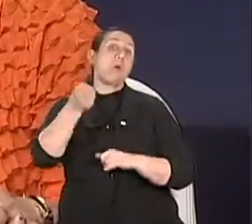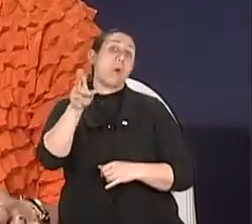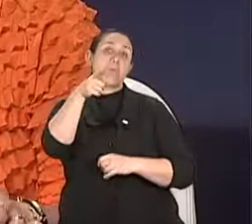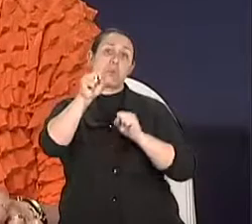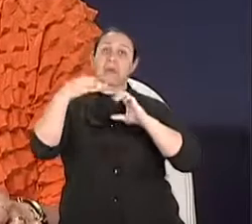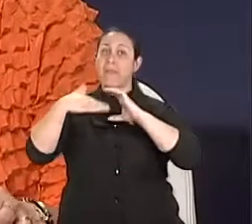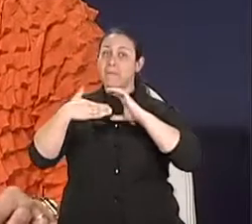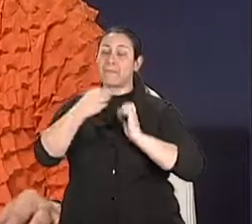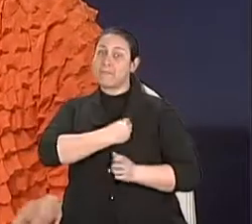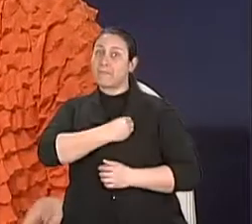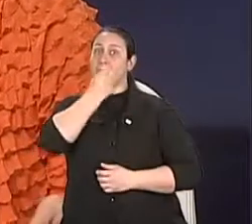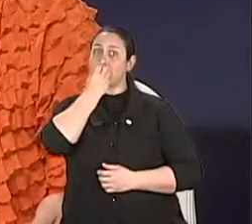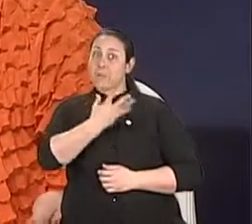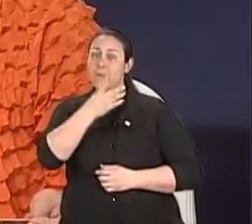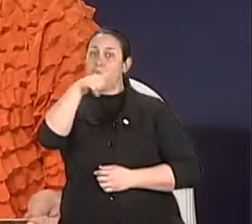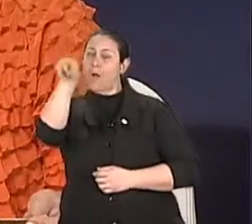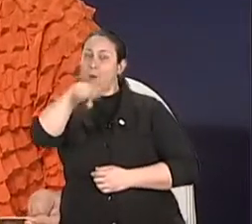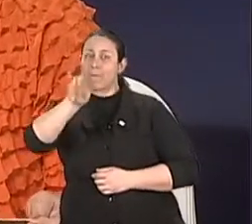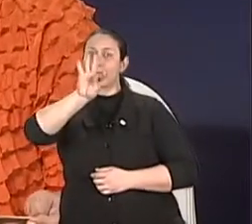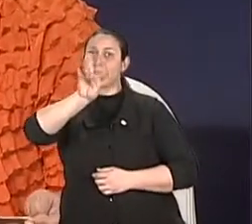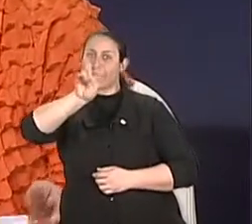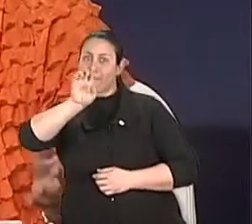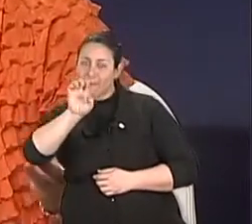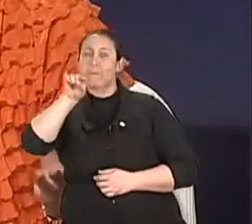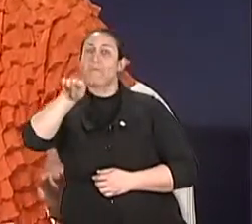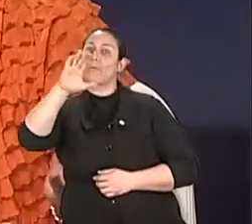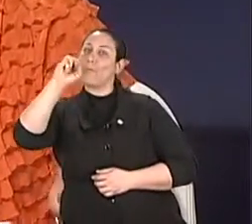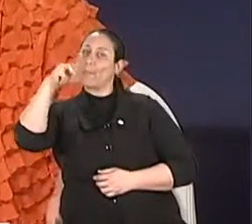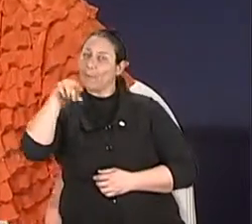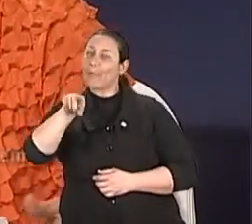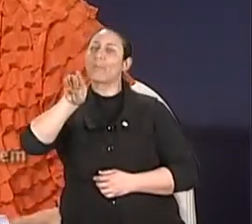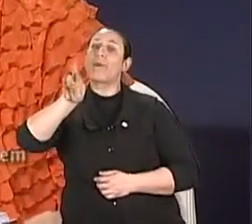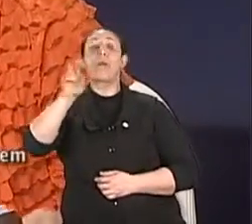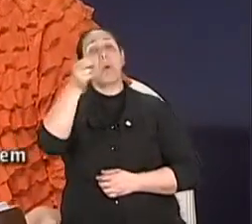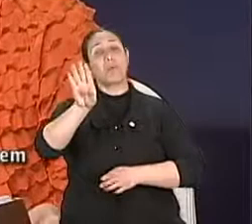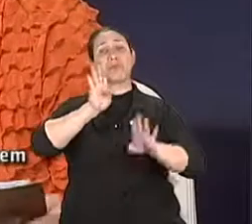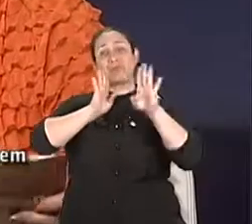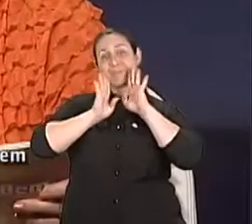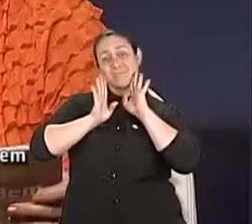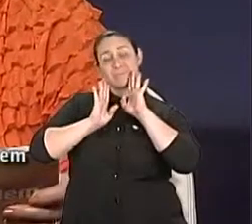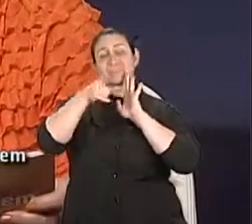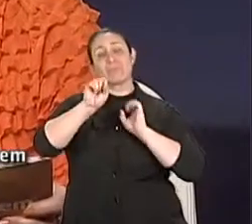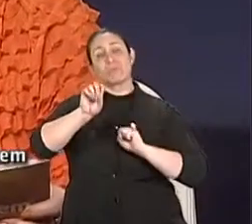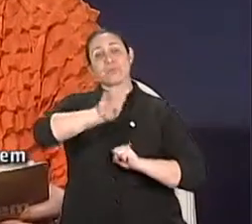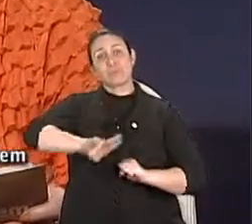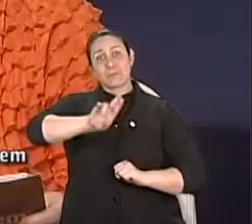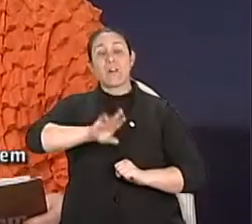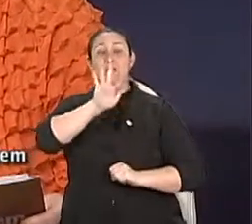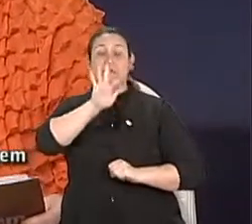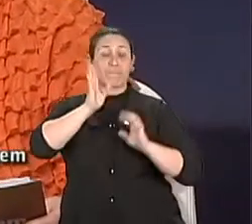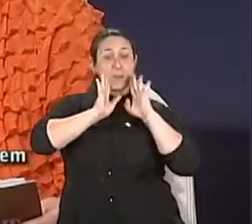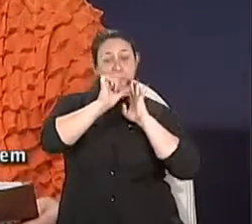e-mail, vivabem.tv.com.br. E agora no Facebook, né? www.facebook